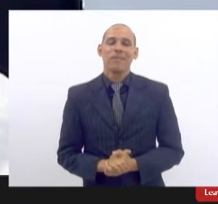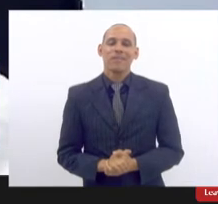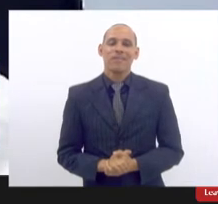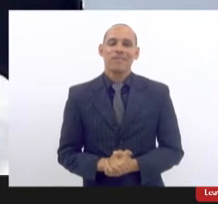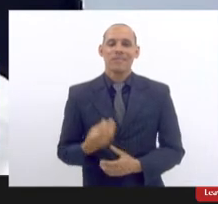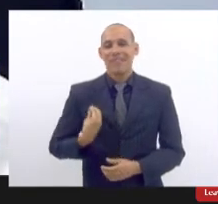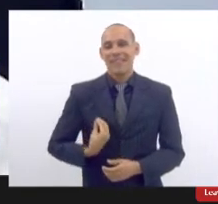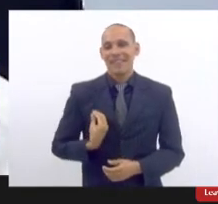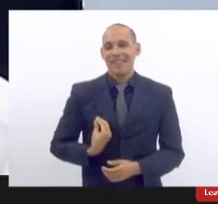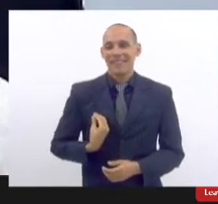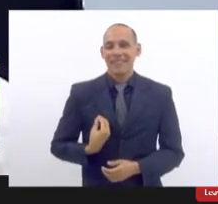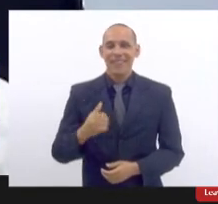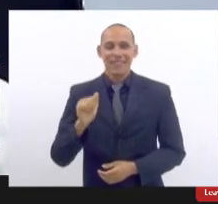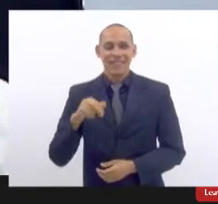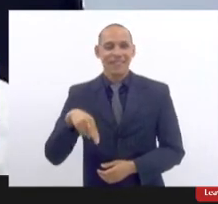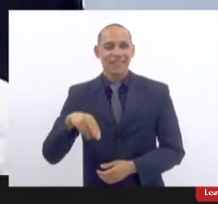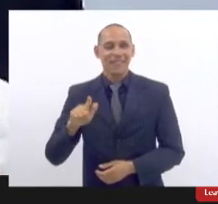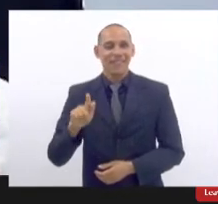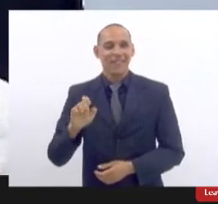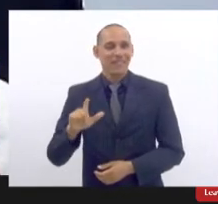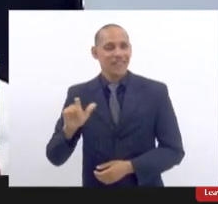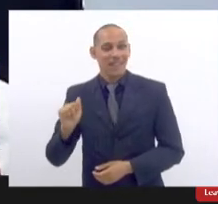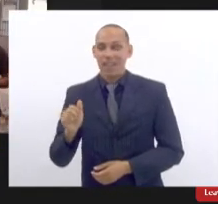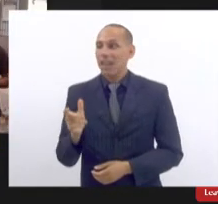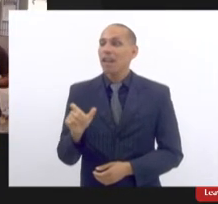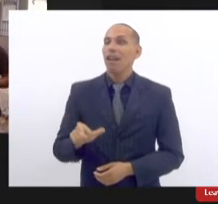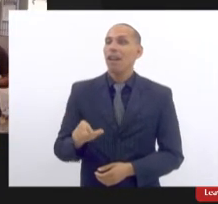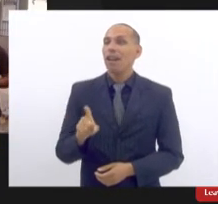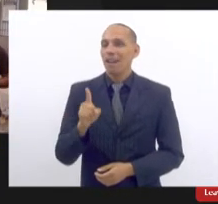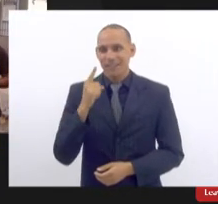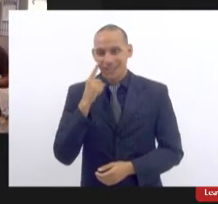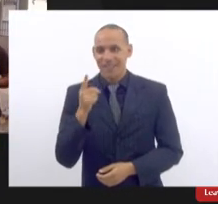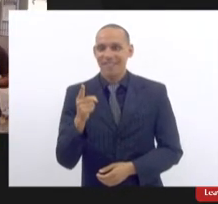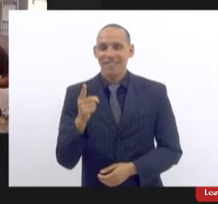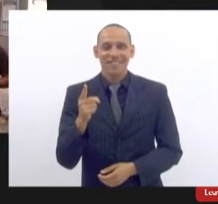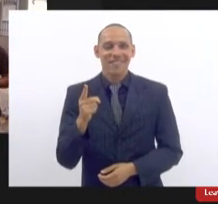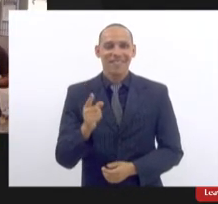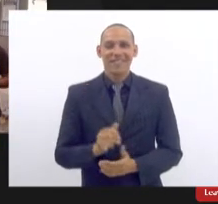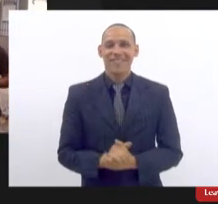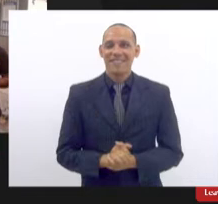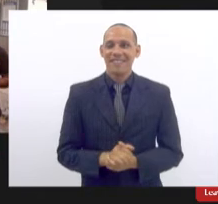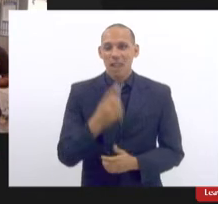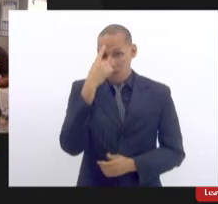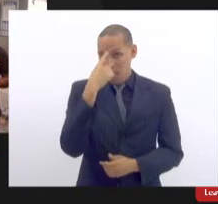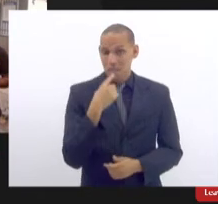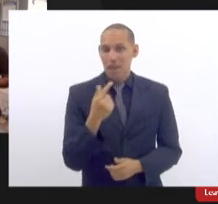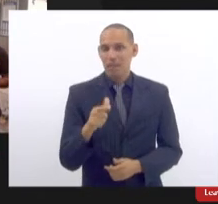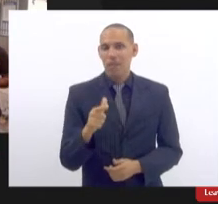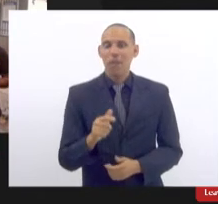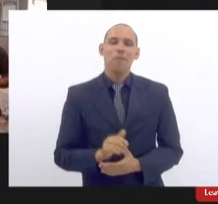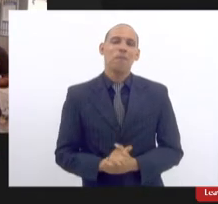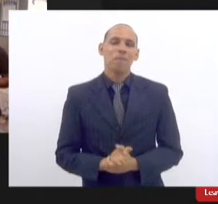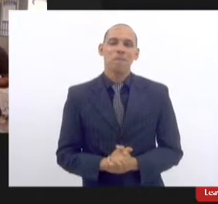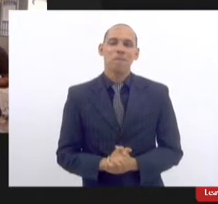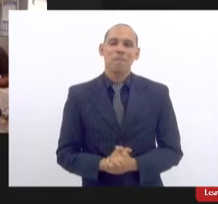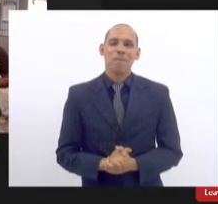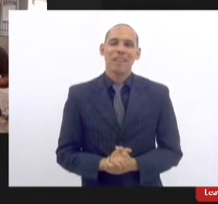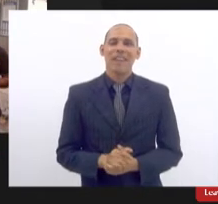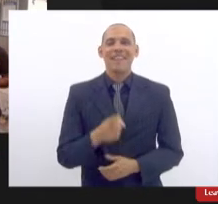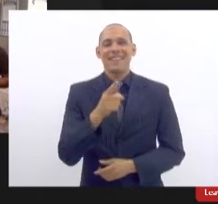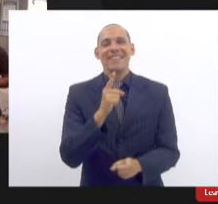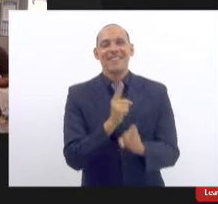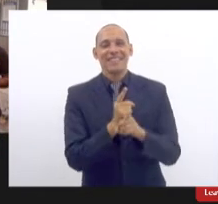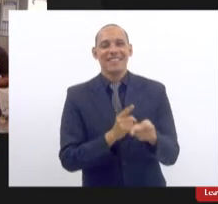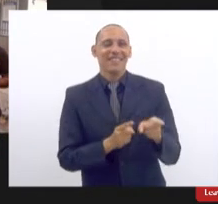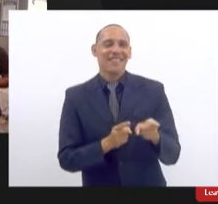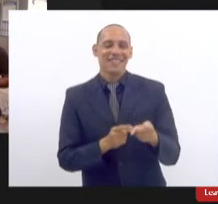a Ângela Fausto. Cadê a Ângela Fausto? Está aqui, mas está sem imagem até agora. Cadê? Ah,